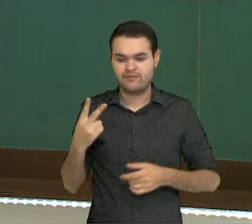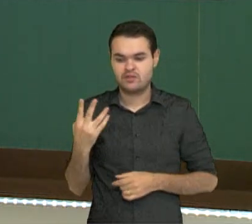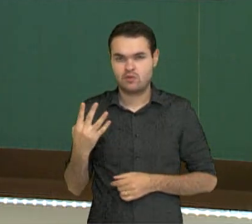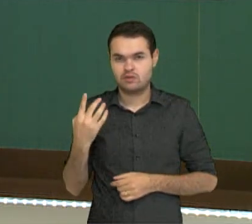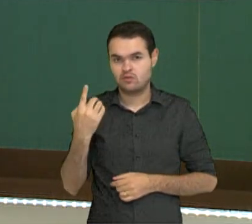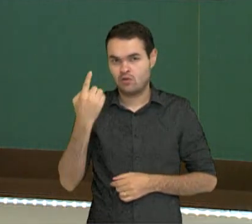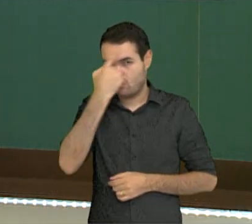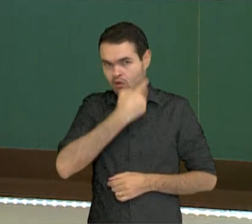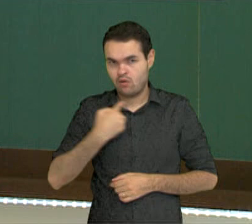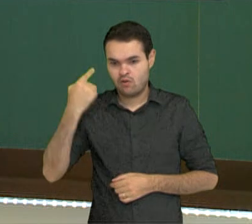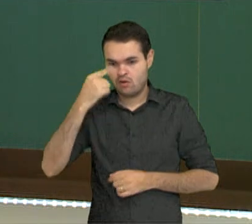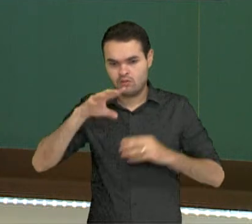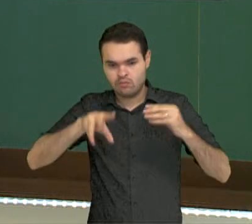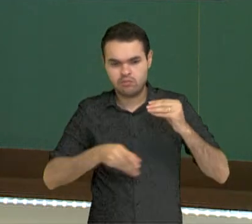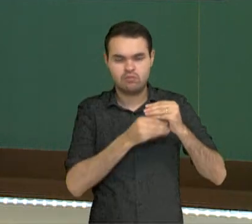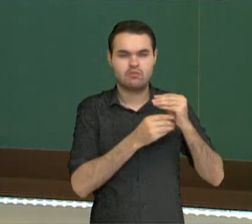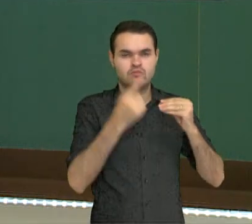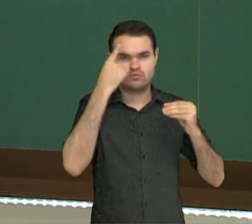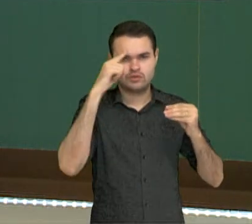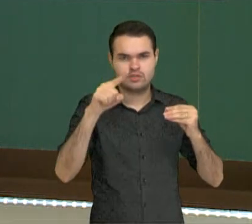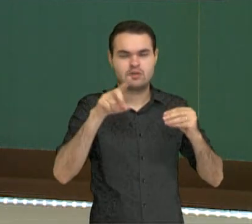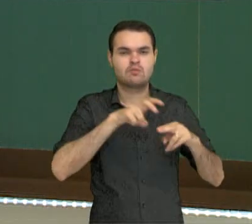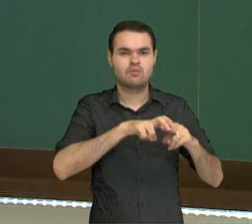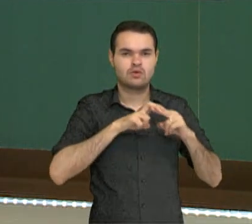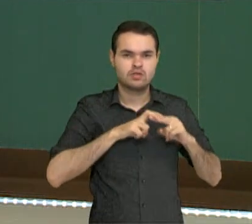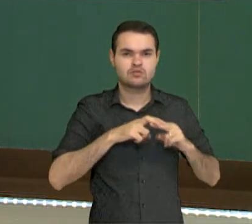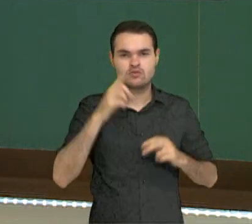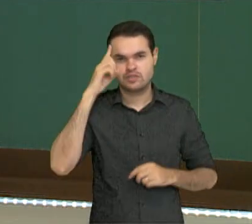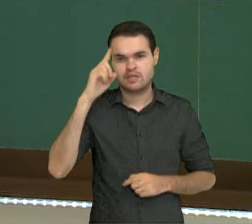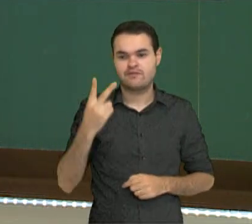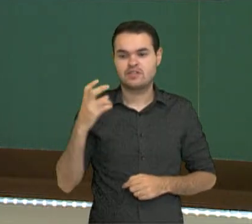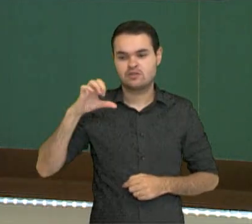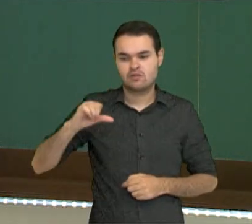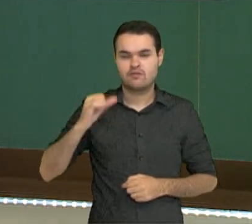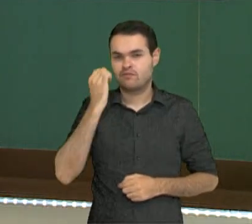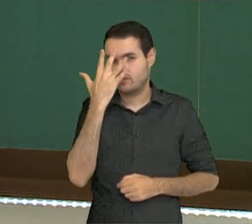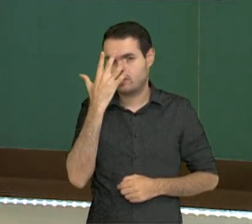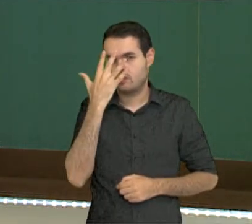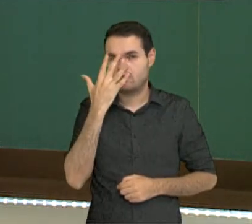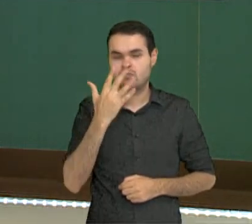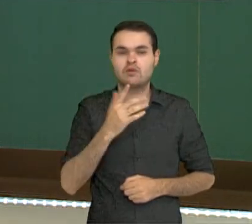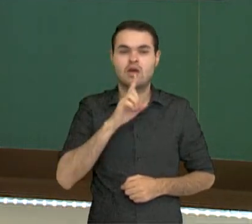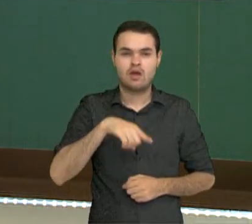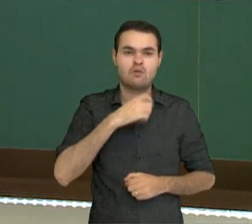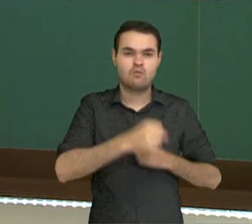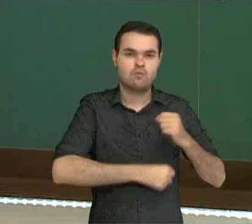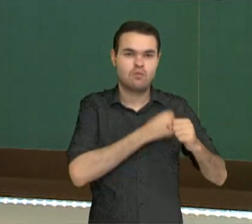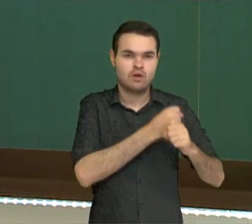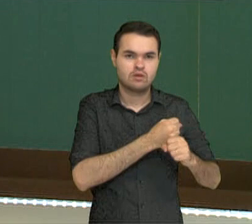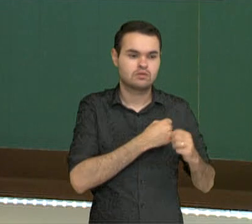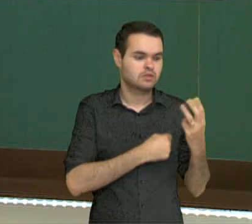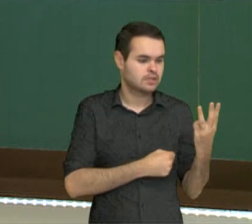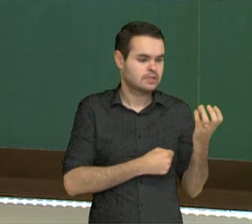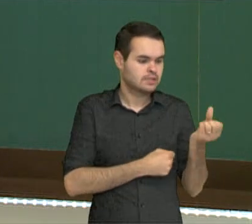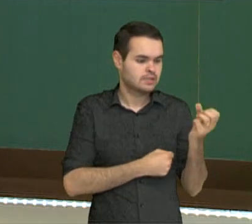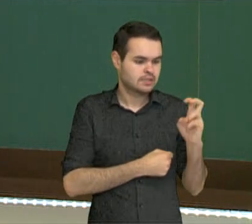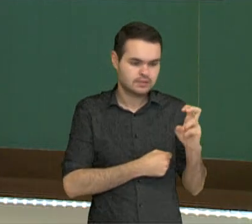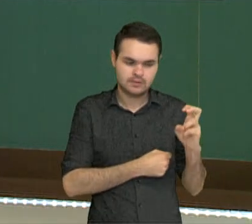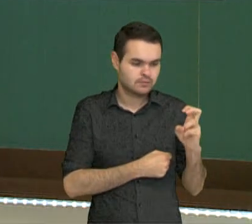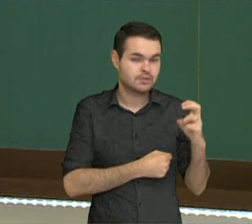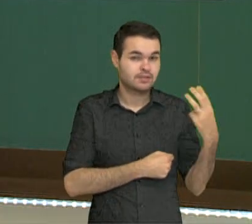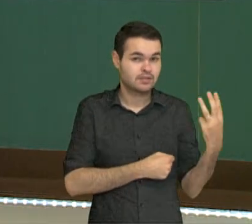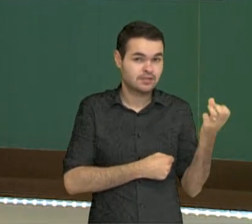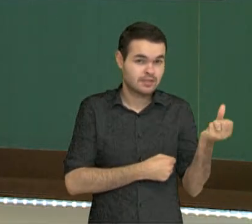dia para correção, né? E aí é o dia 29 de fevereiro no ano que é chamado de bissexto. Então movimento bem importante. Como